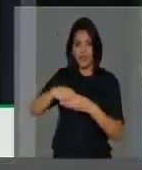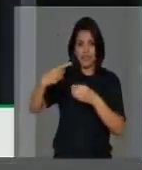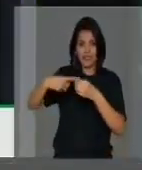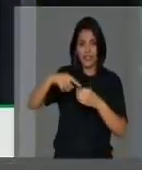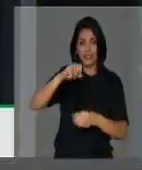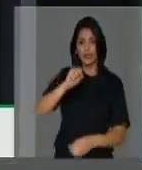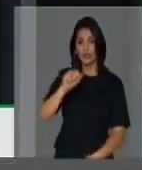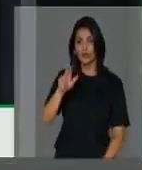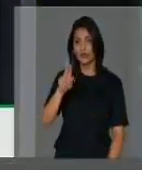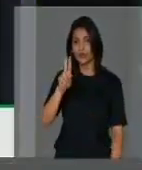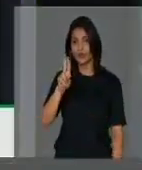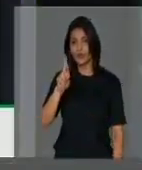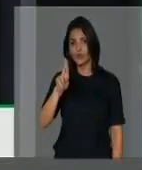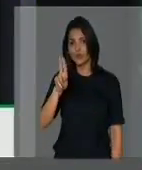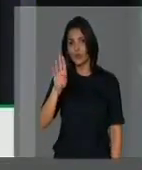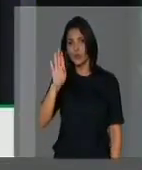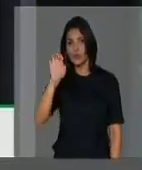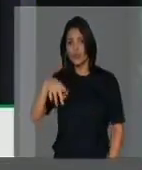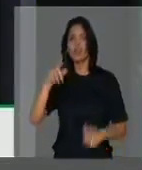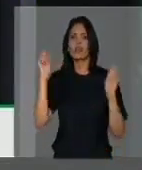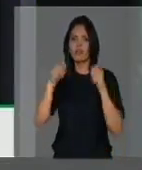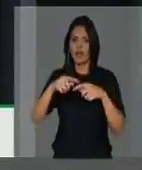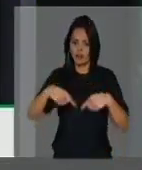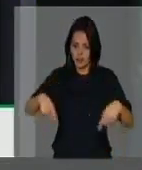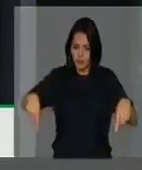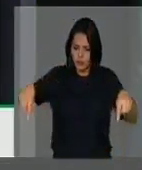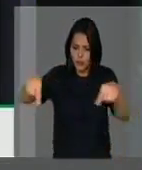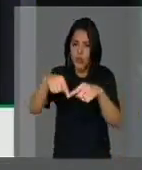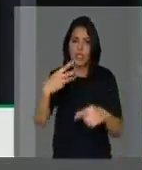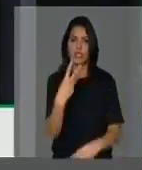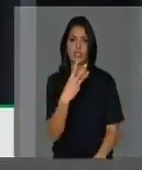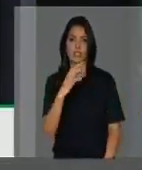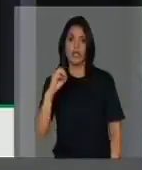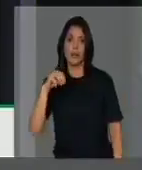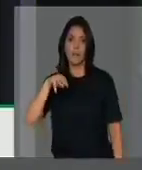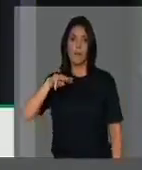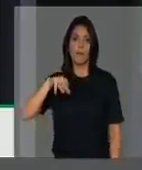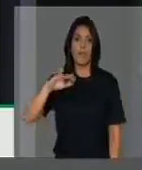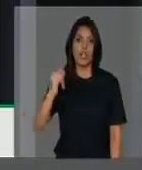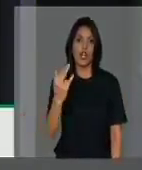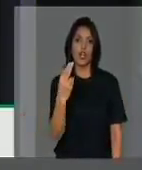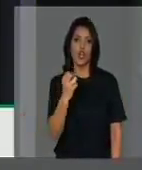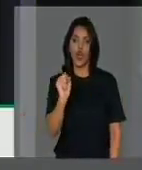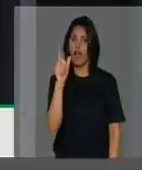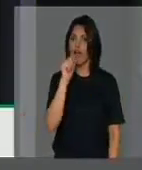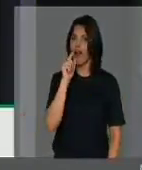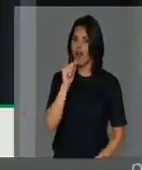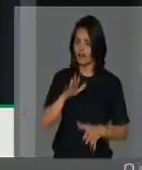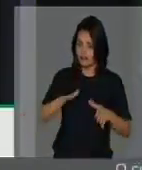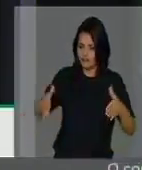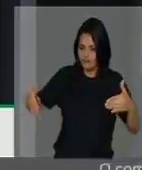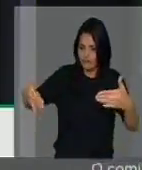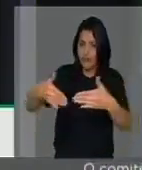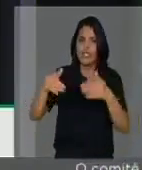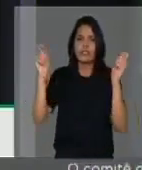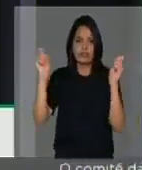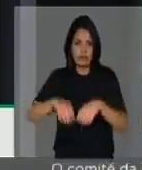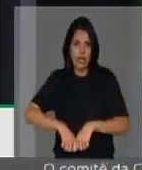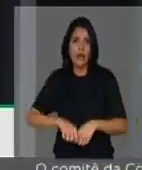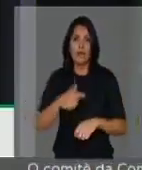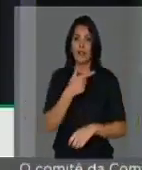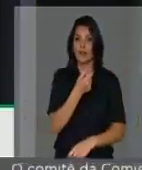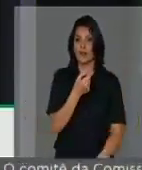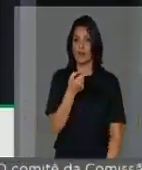tem capacidade para acumular mais de 300 milhões de metros cúbicos. Porém, infelizmente, devido à rigorosa estiagem, desde